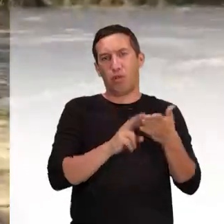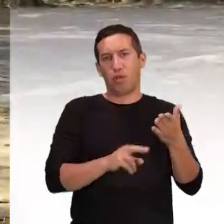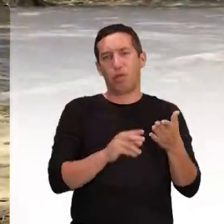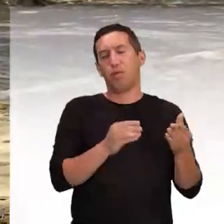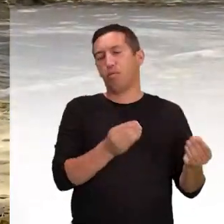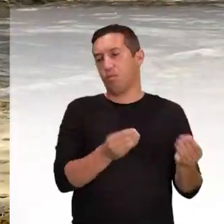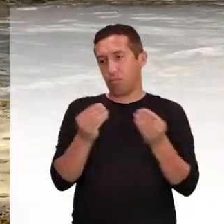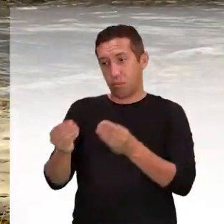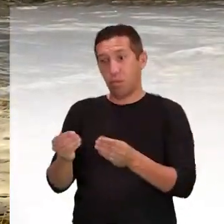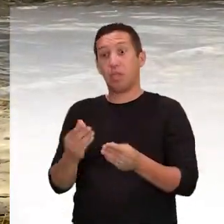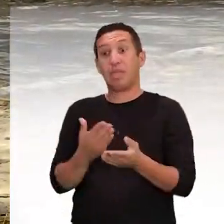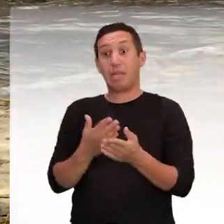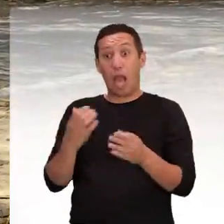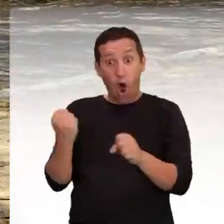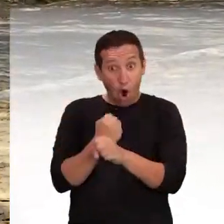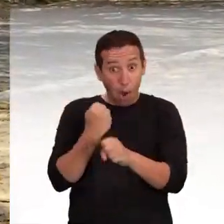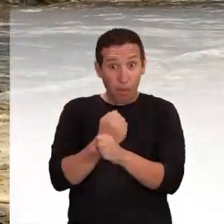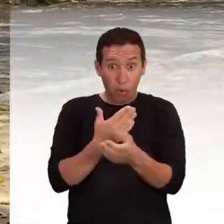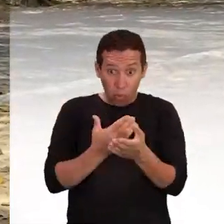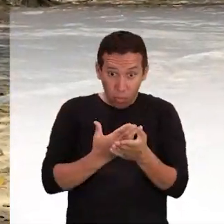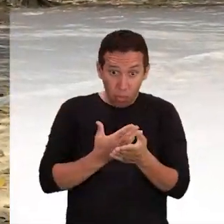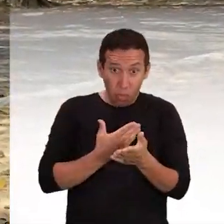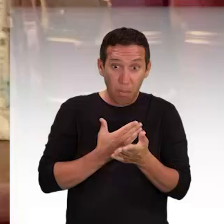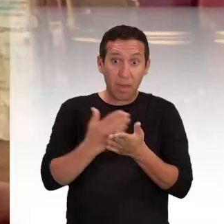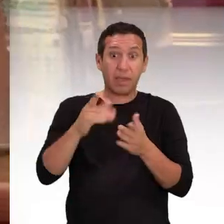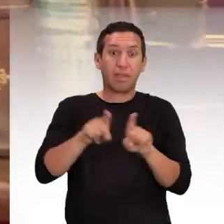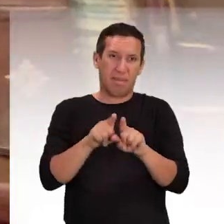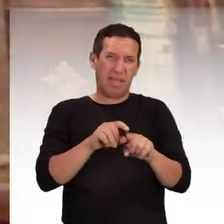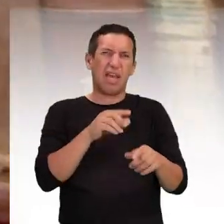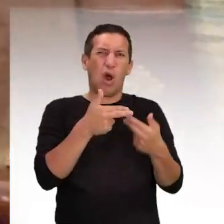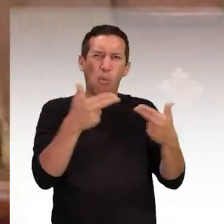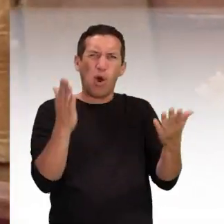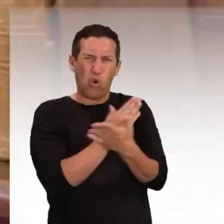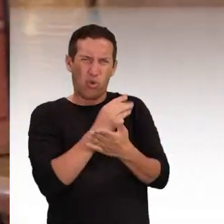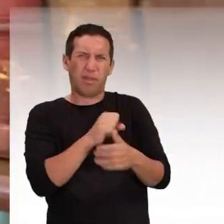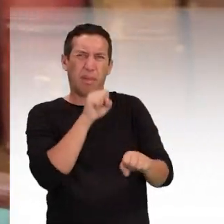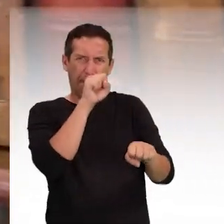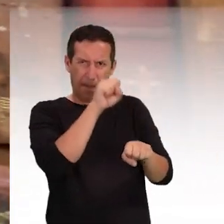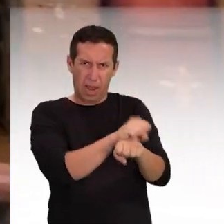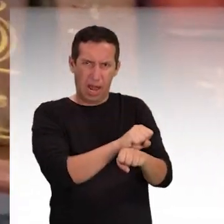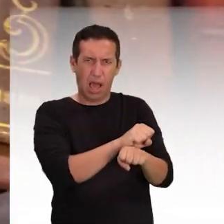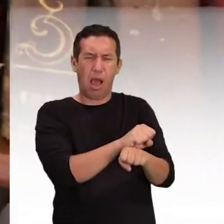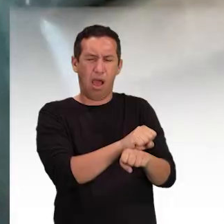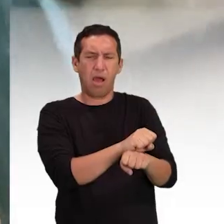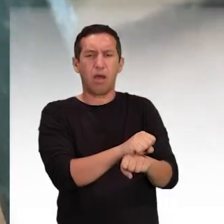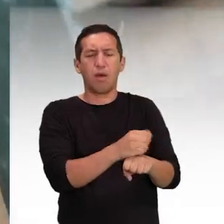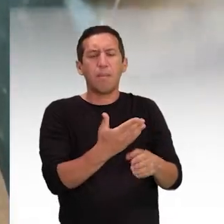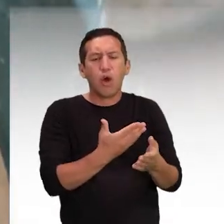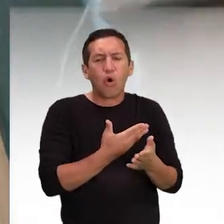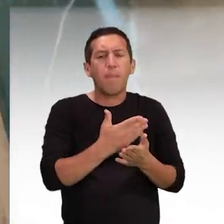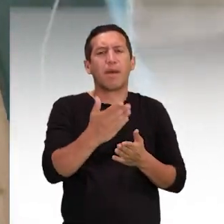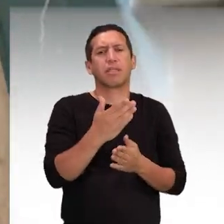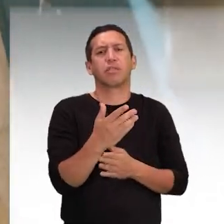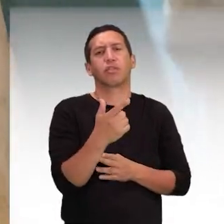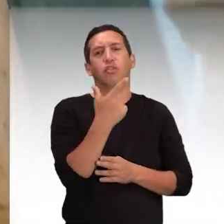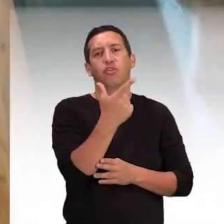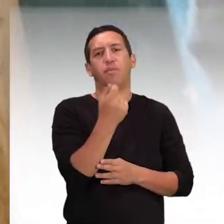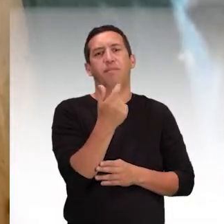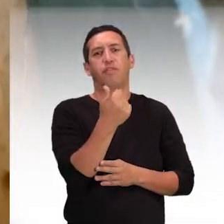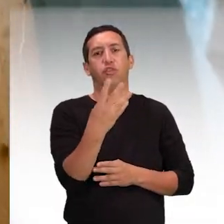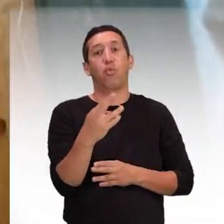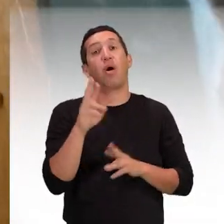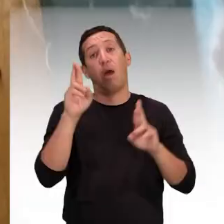A previsão é que as obras definitivas, com exceção das intervenções emergenciais, que já estão sendo realizadas, comecem em